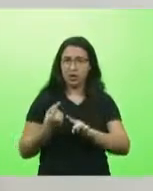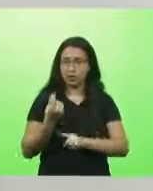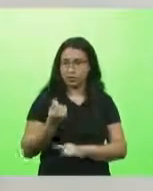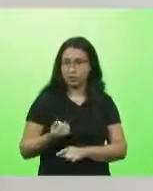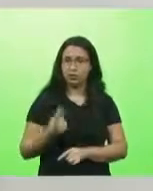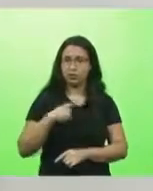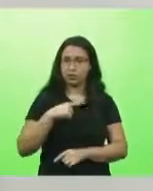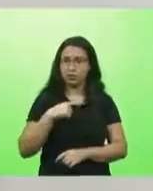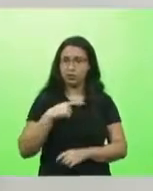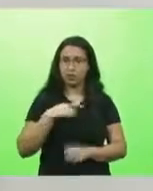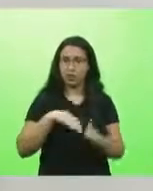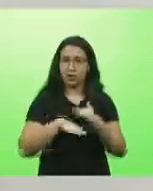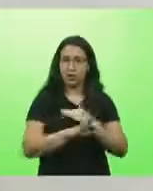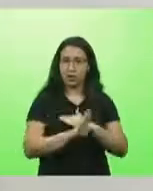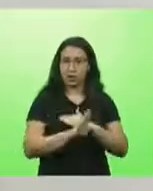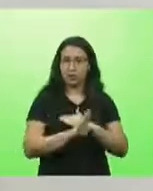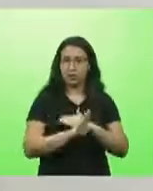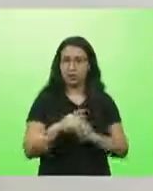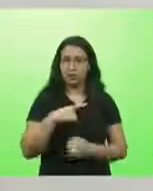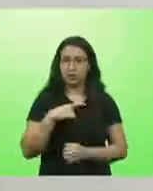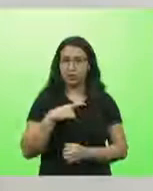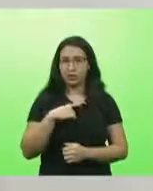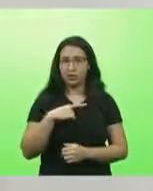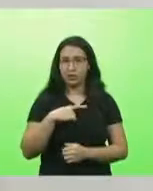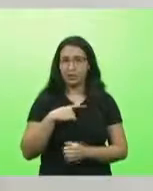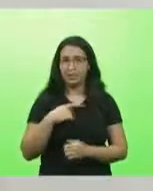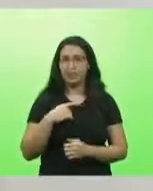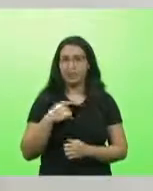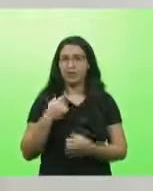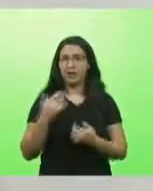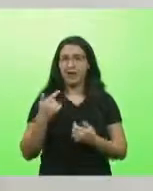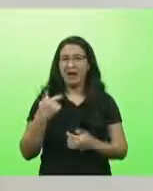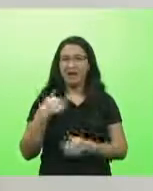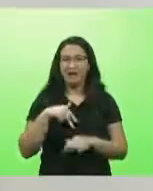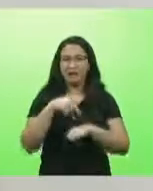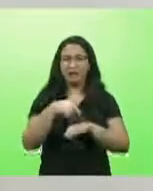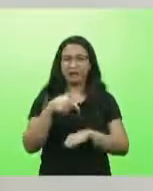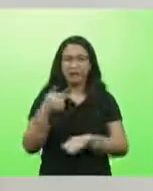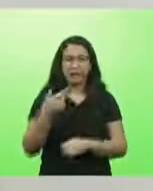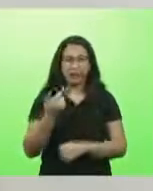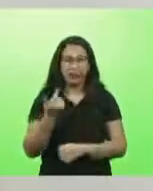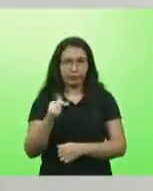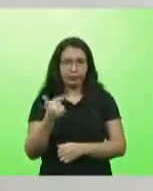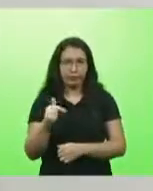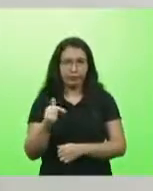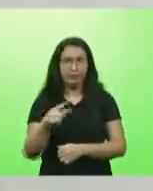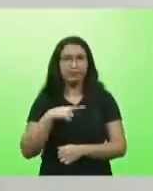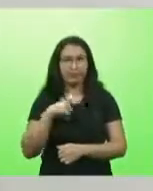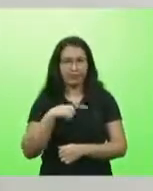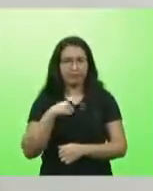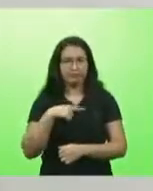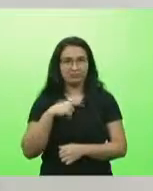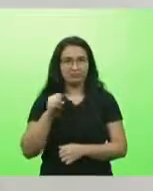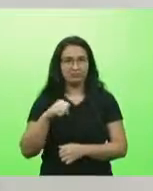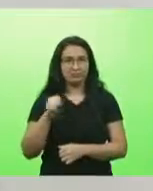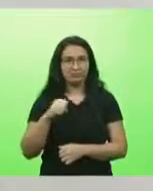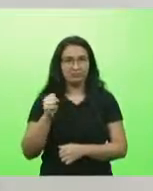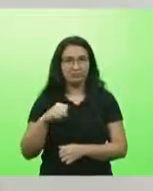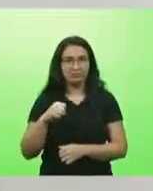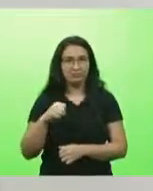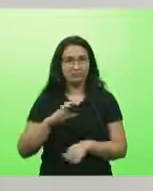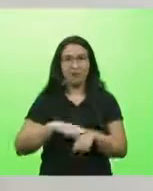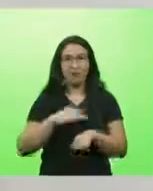Dinheiro tem para dar com o pau. Duvido vir aqui e dizer que não tem. Tem para dar com o Tem mais de um vírgula bi no caixa.